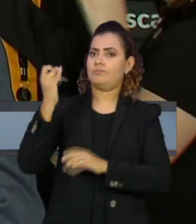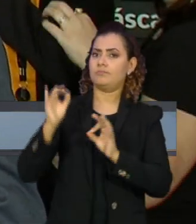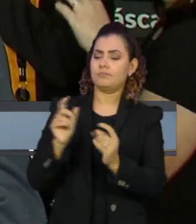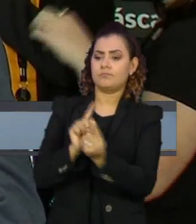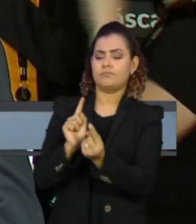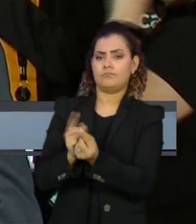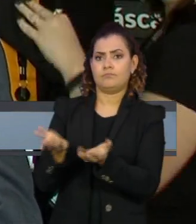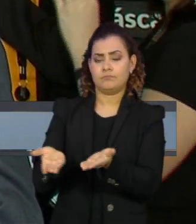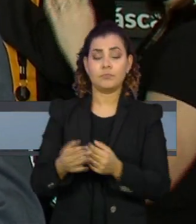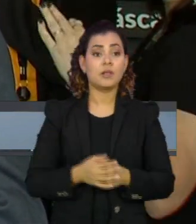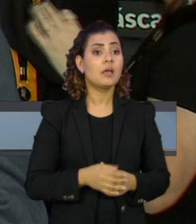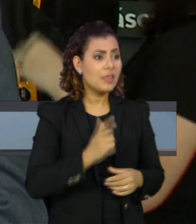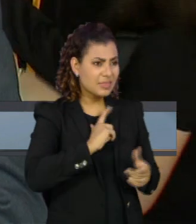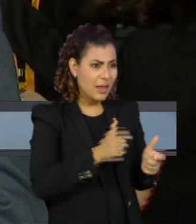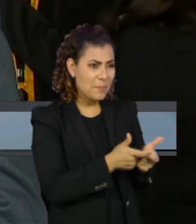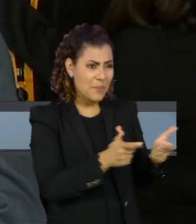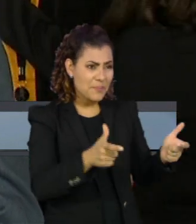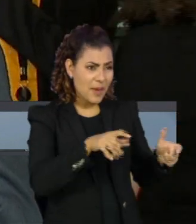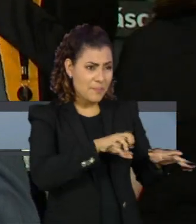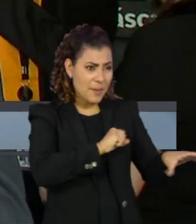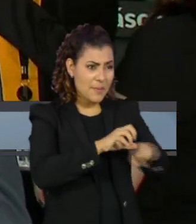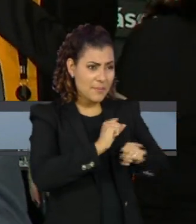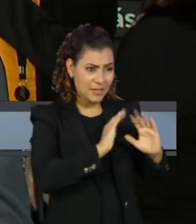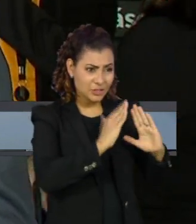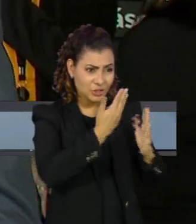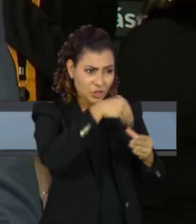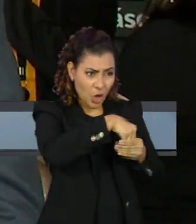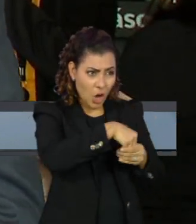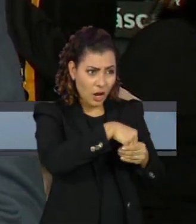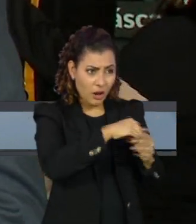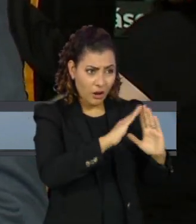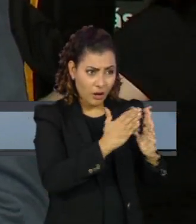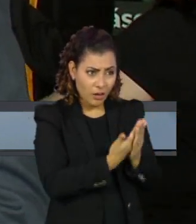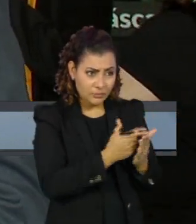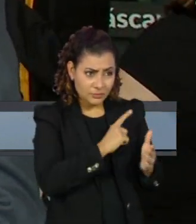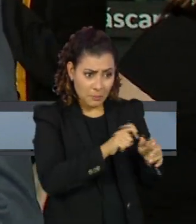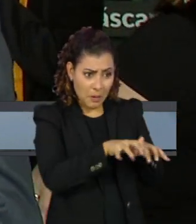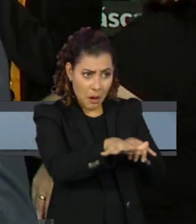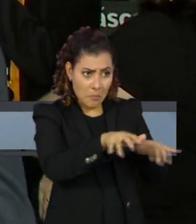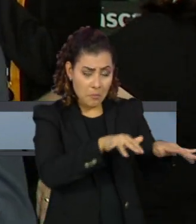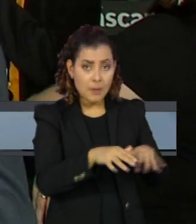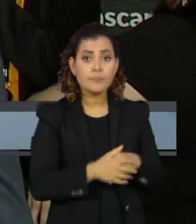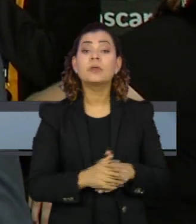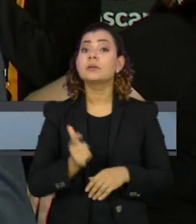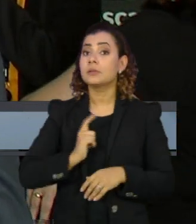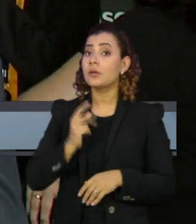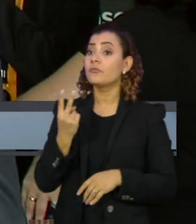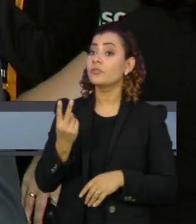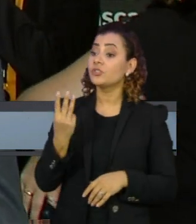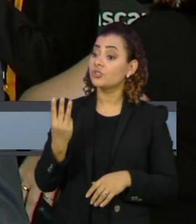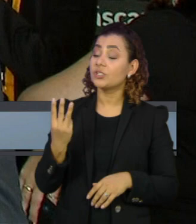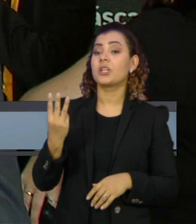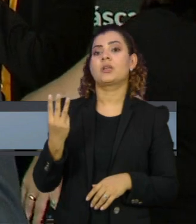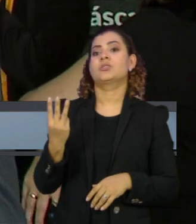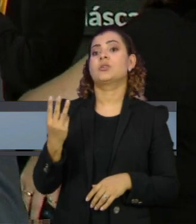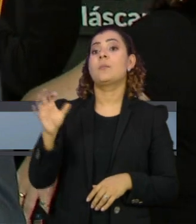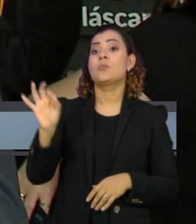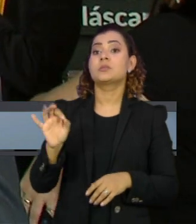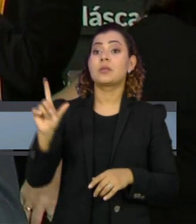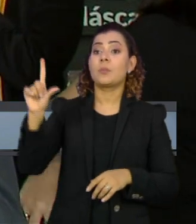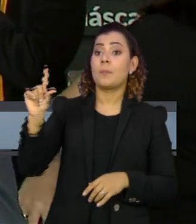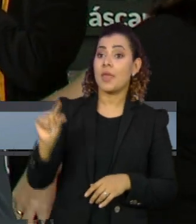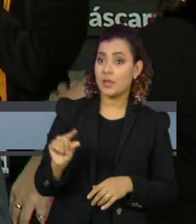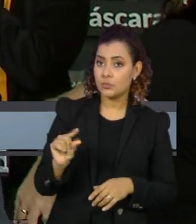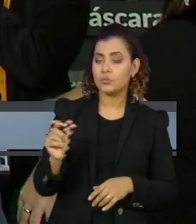registrados novos casos nas escolas? Olha, nós temos hoje uma incidência 23 vezes menor do que a